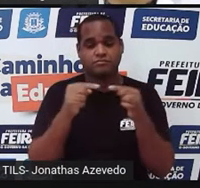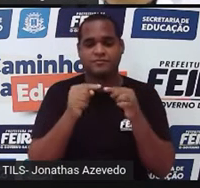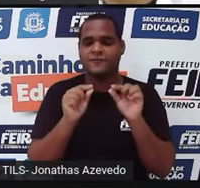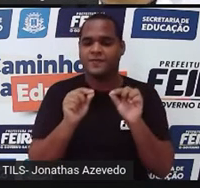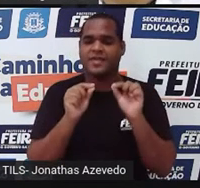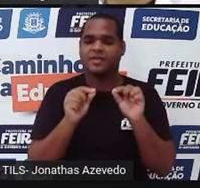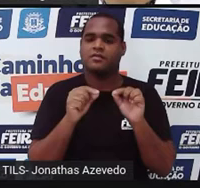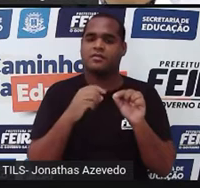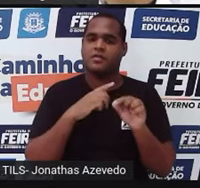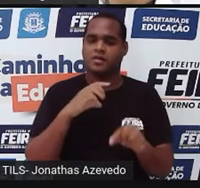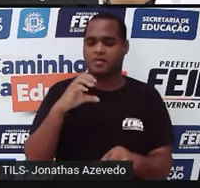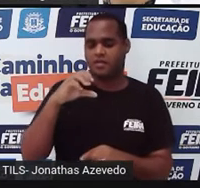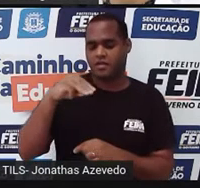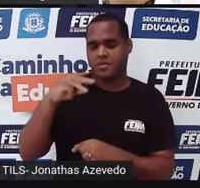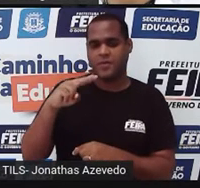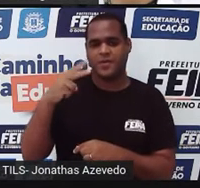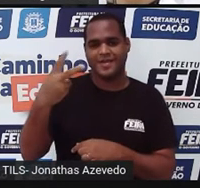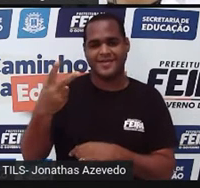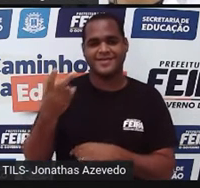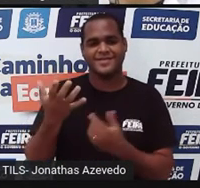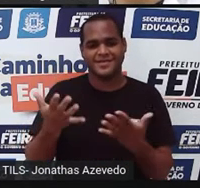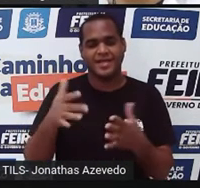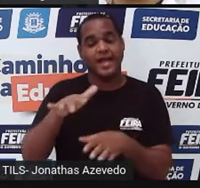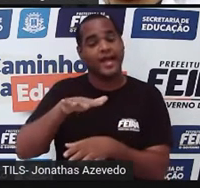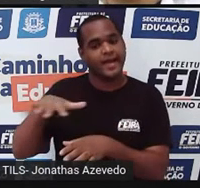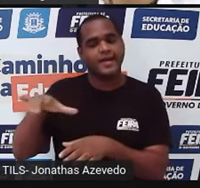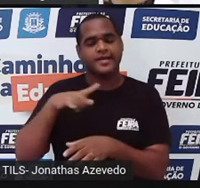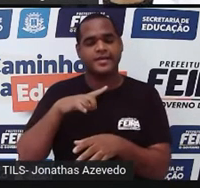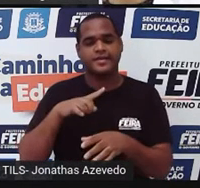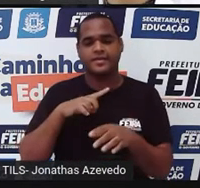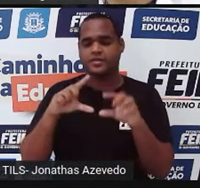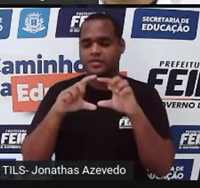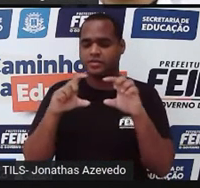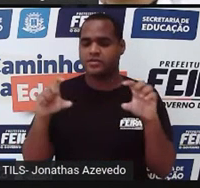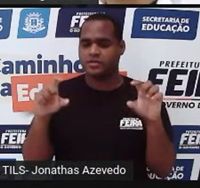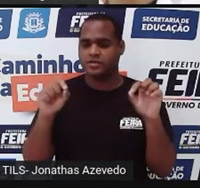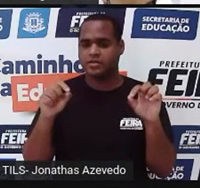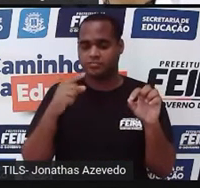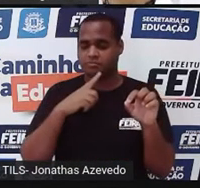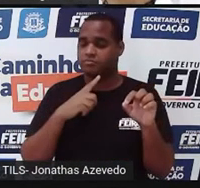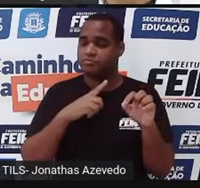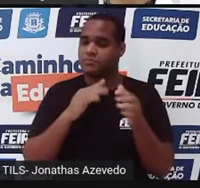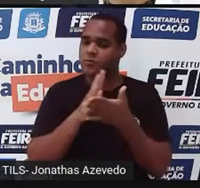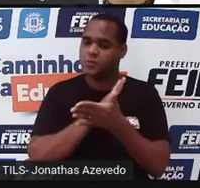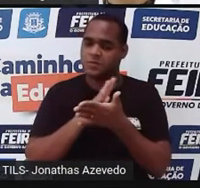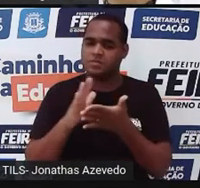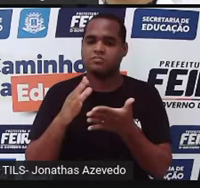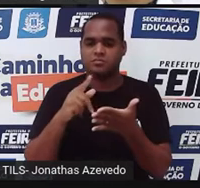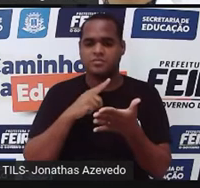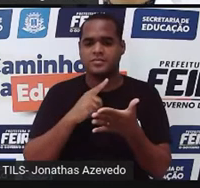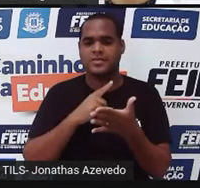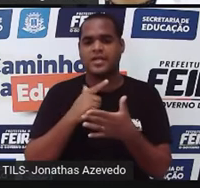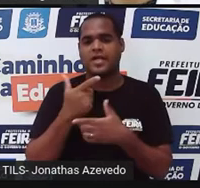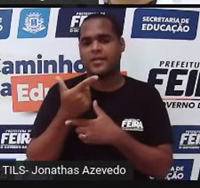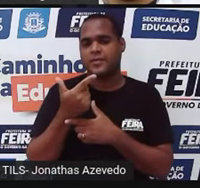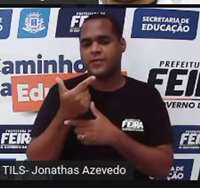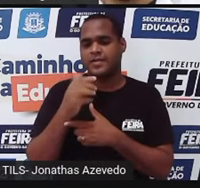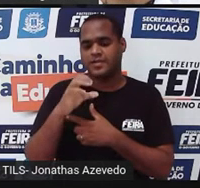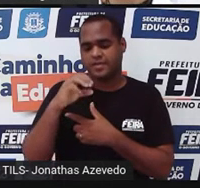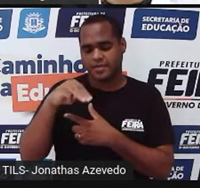centímetro quadrado. Então, a área desse retângulo, com essas medidas, é 12